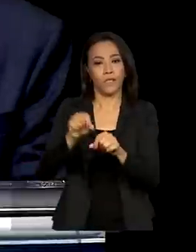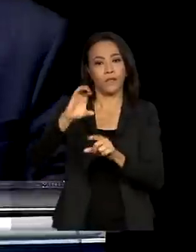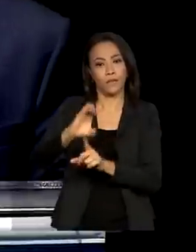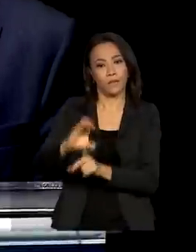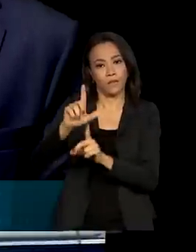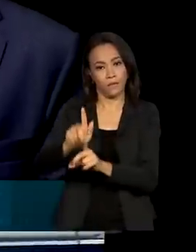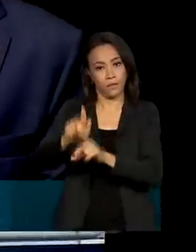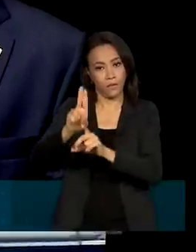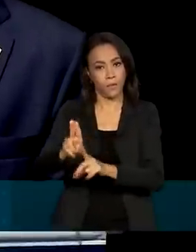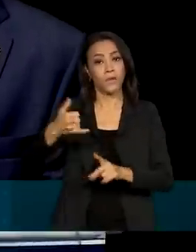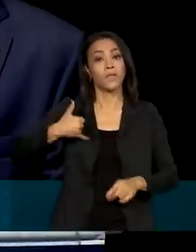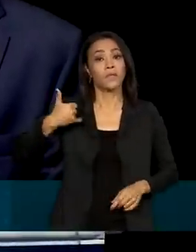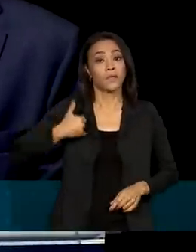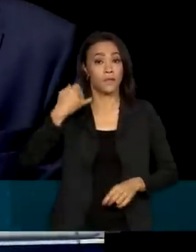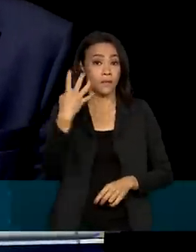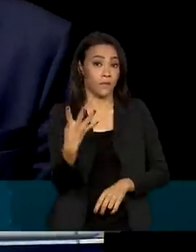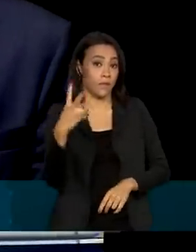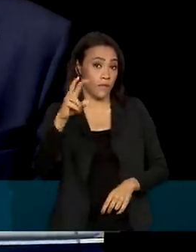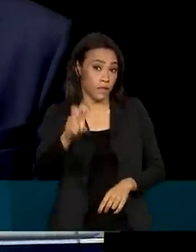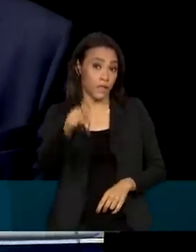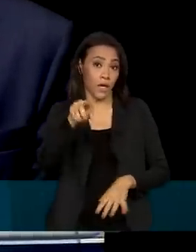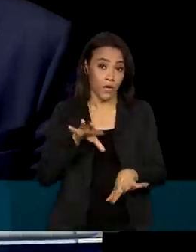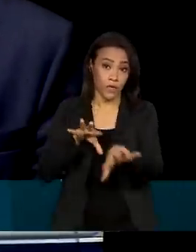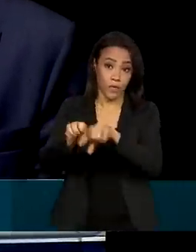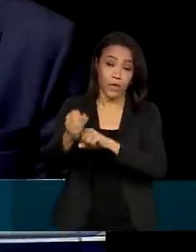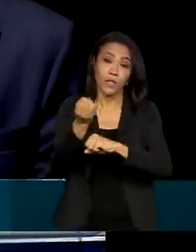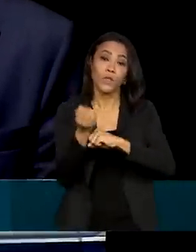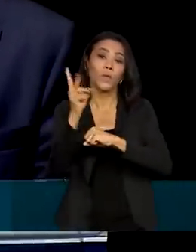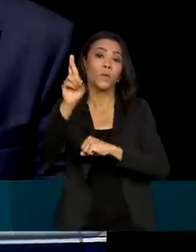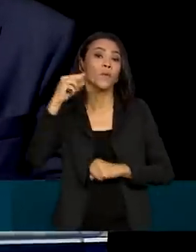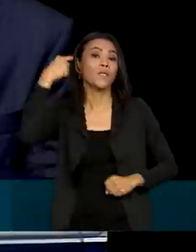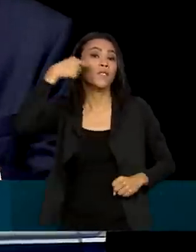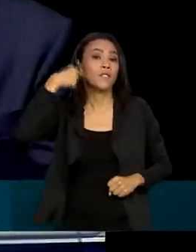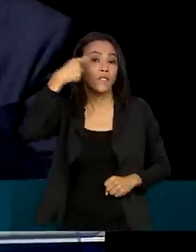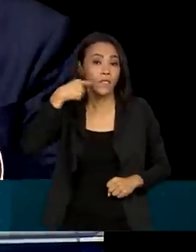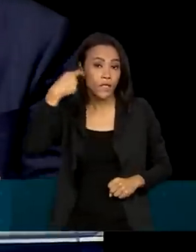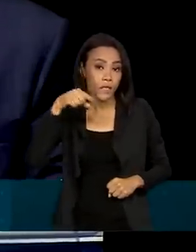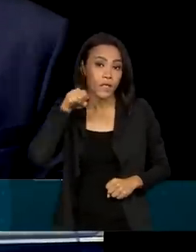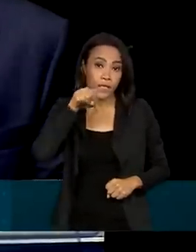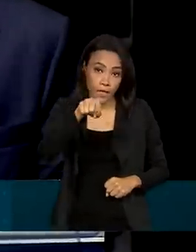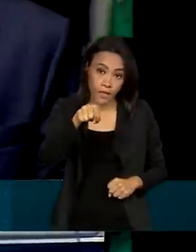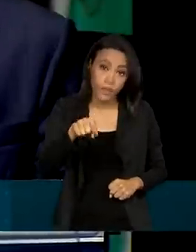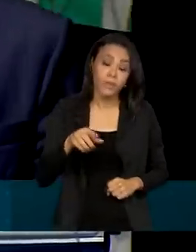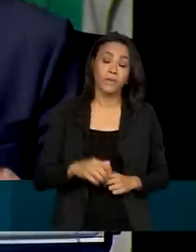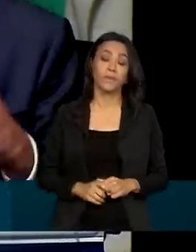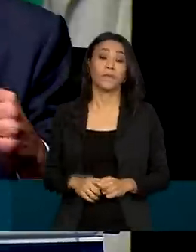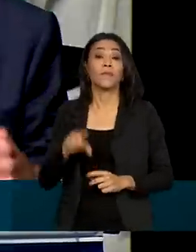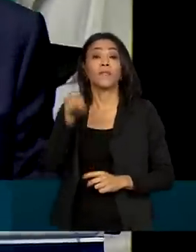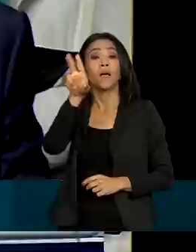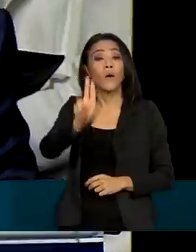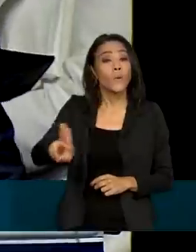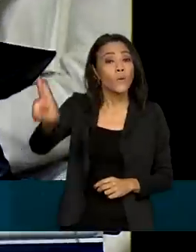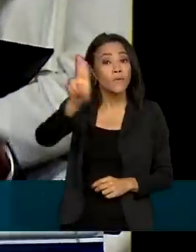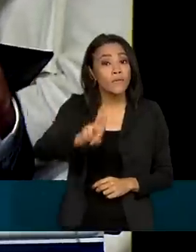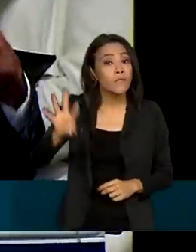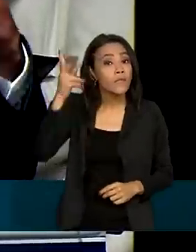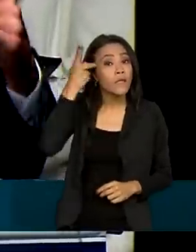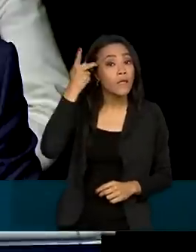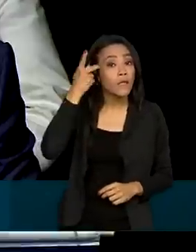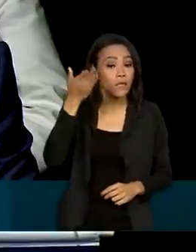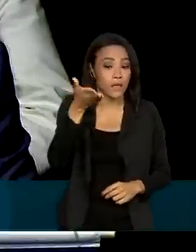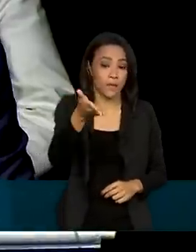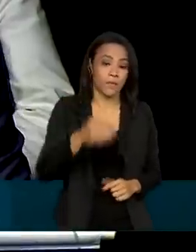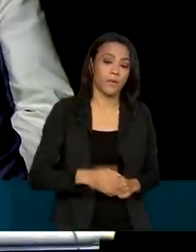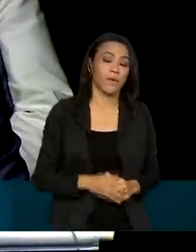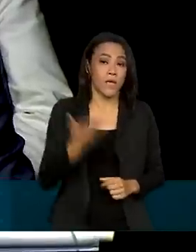Vinícius tem 45 anos, é graduado e doutor em Direito pela Faculdade do Largo de São Francisco, da Universidade de São Paulo.